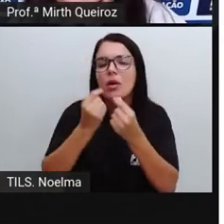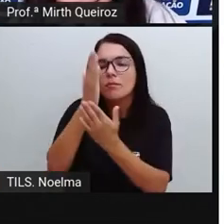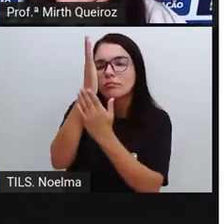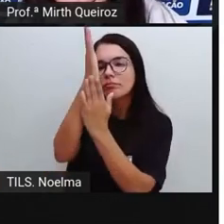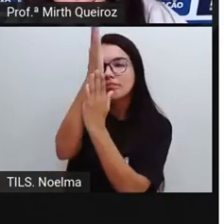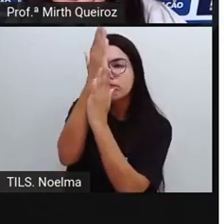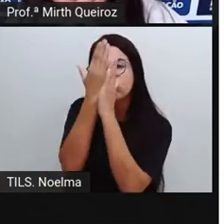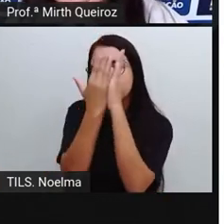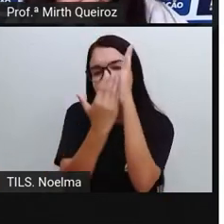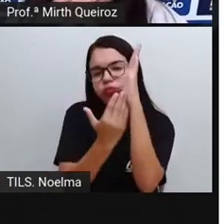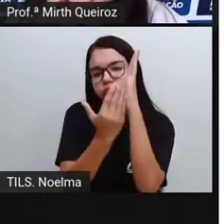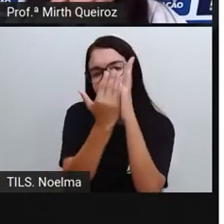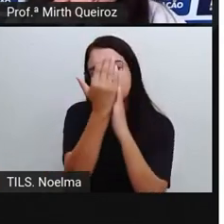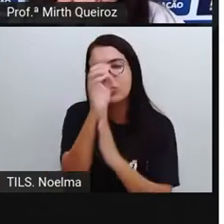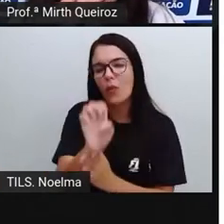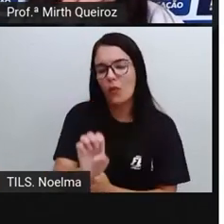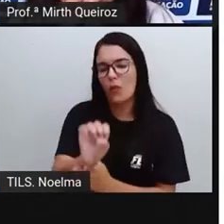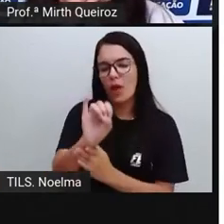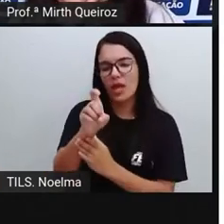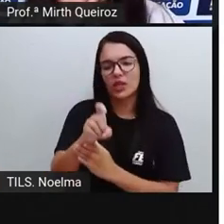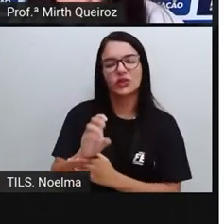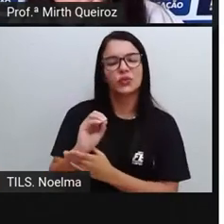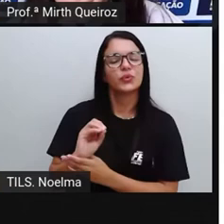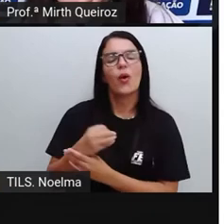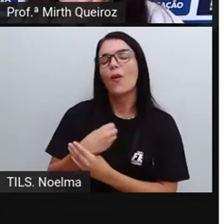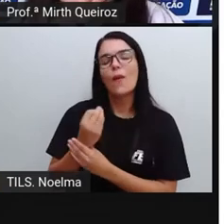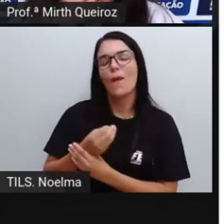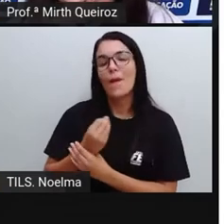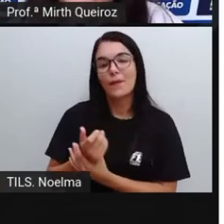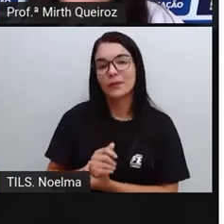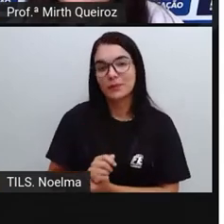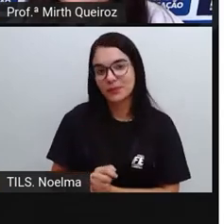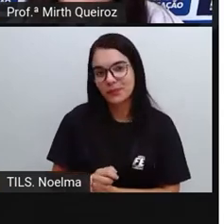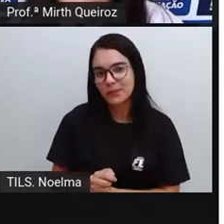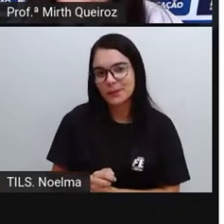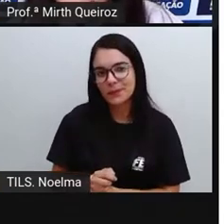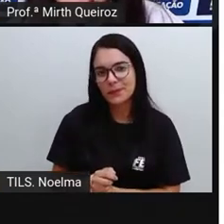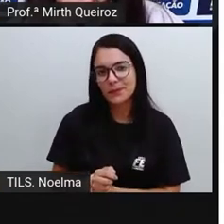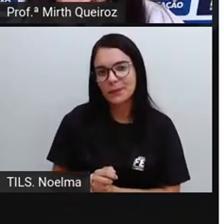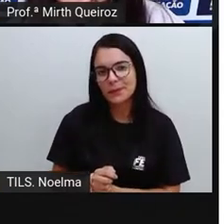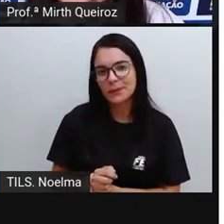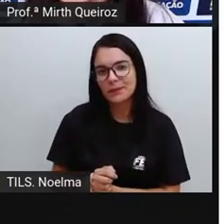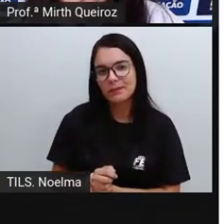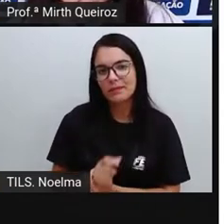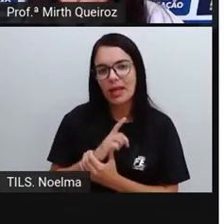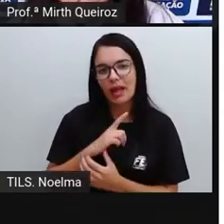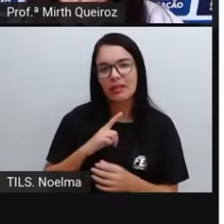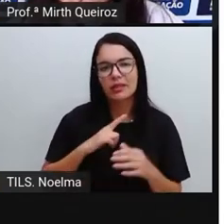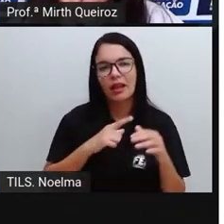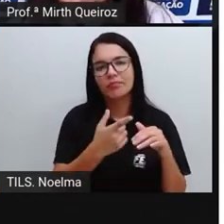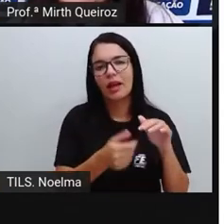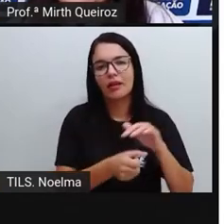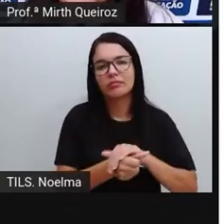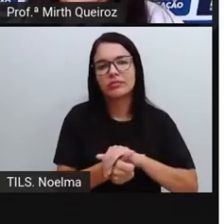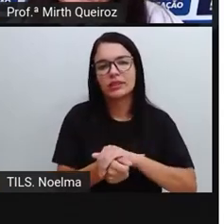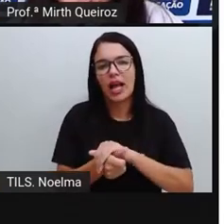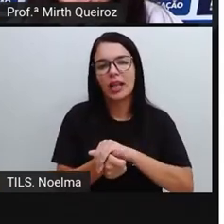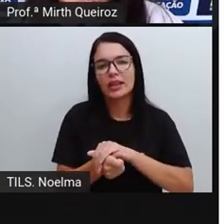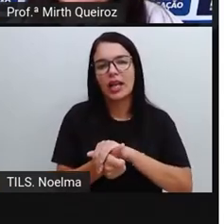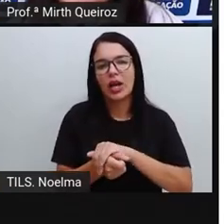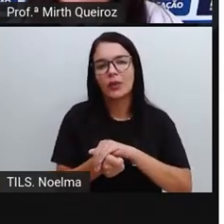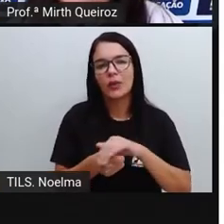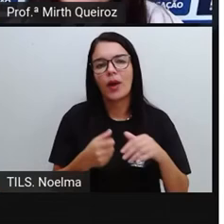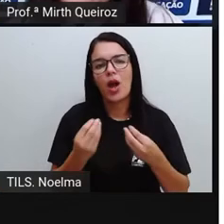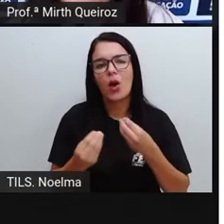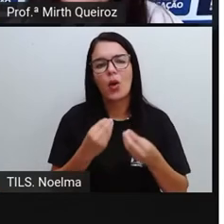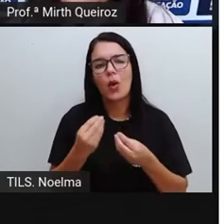um eixo de simetria aí nessas figuras? Nós temos ali uma tartaruga. De que forma a gente poderia